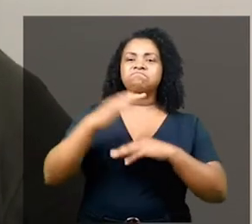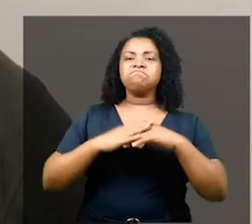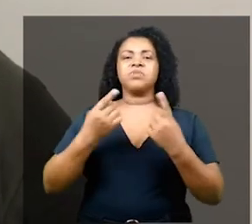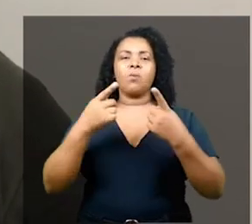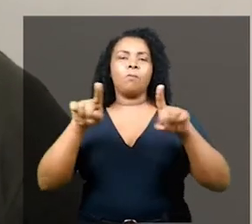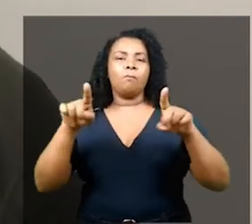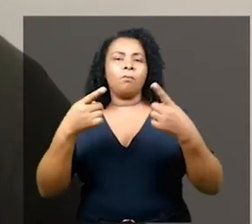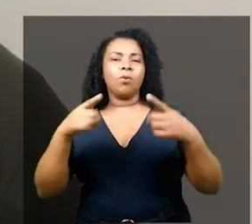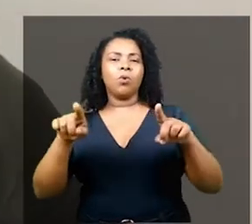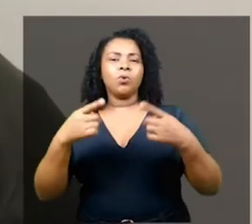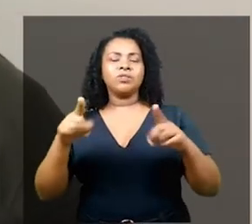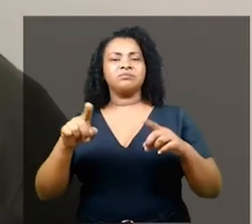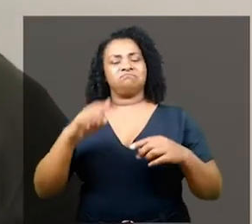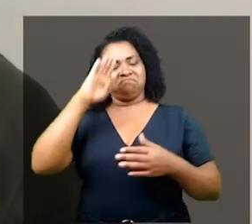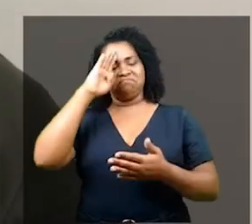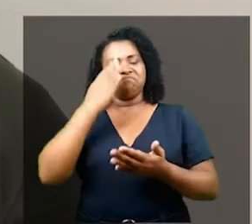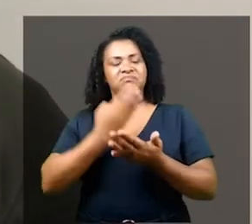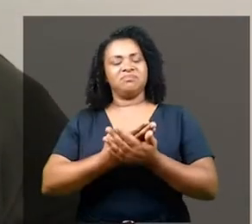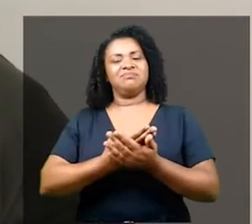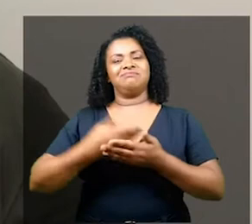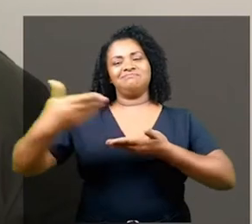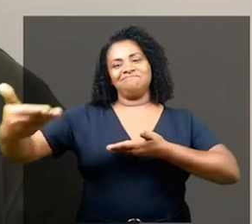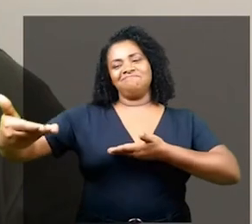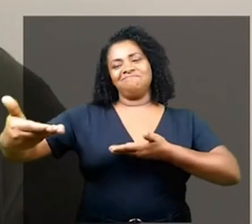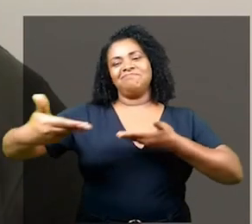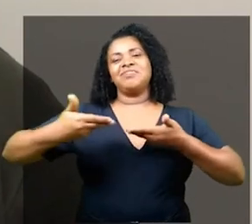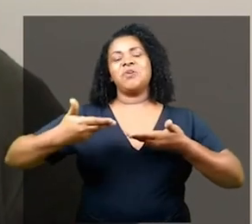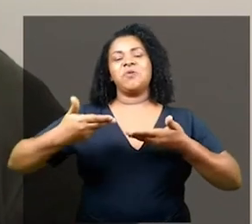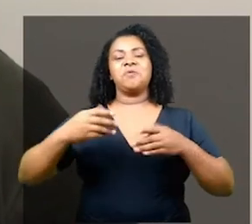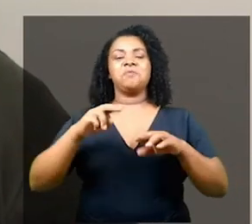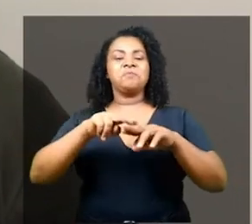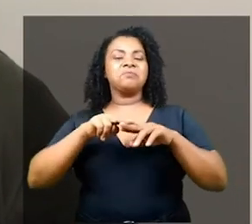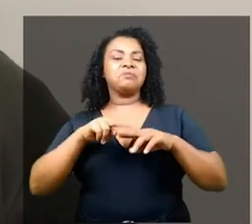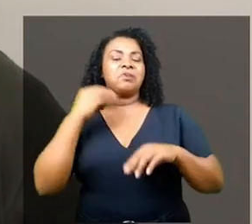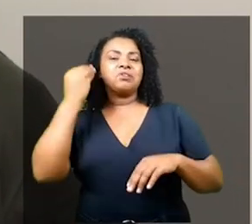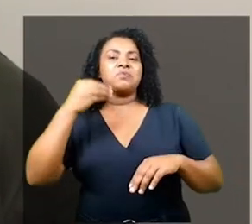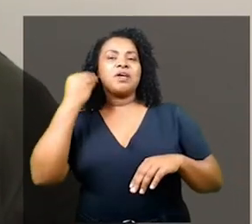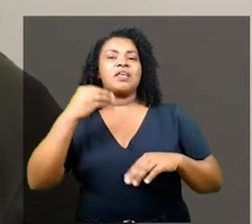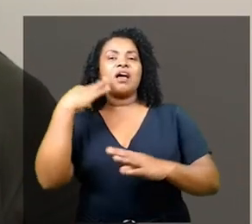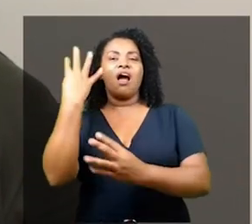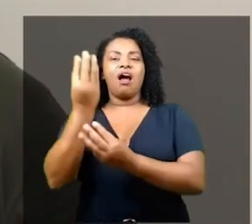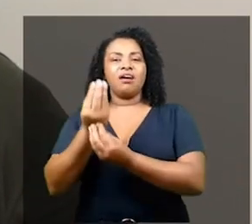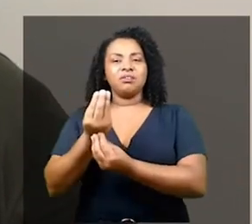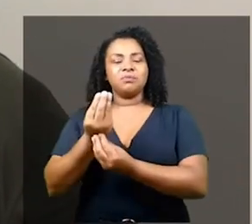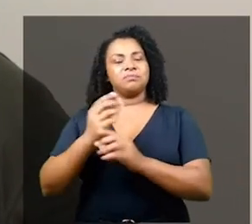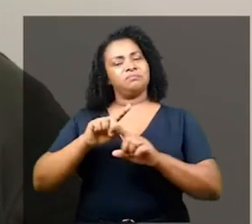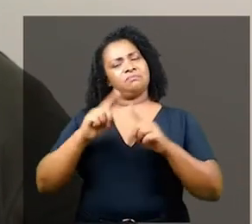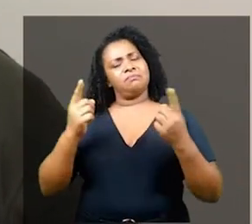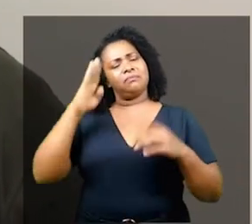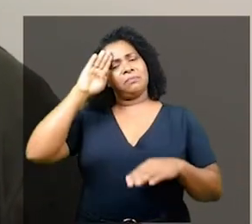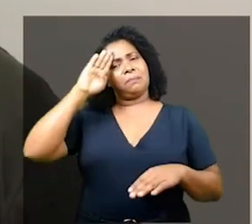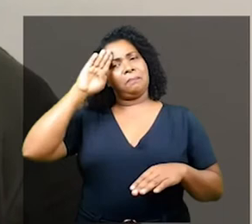e eu acredito que eu fui convidada para esse evento exatamente pela minha vivência enquanto artista, mas principalmente